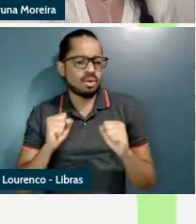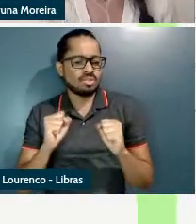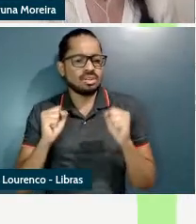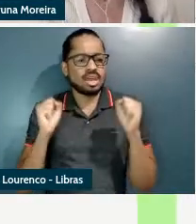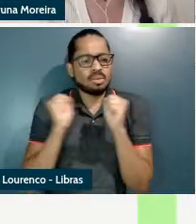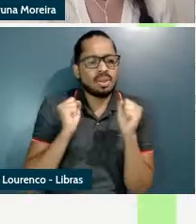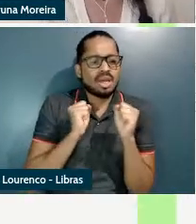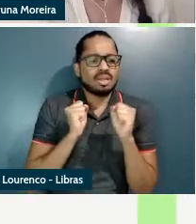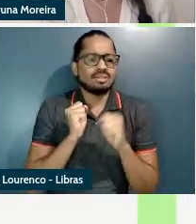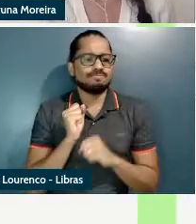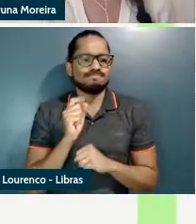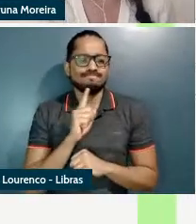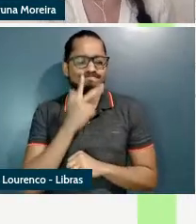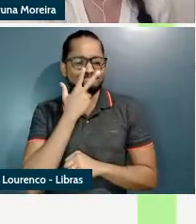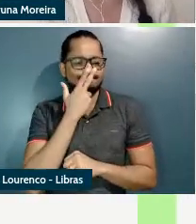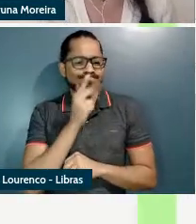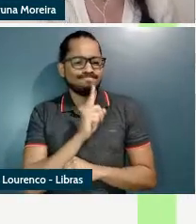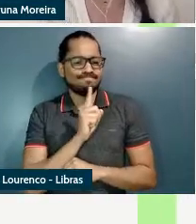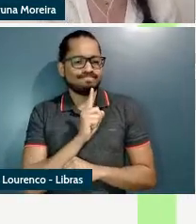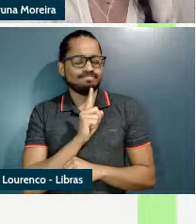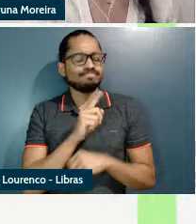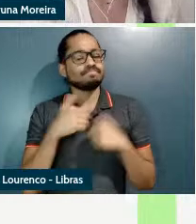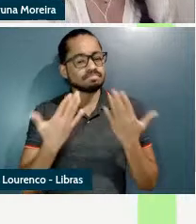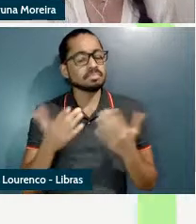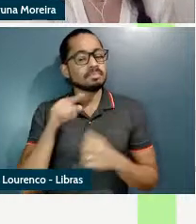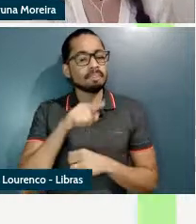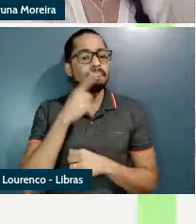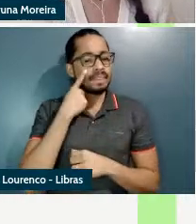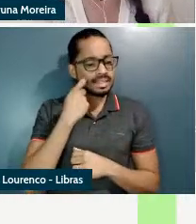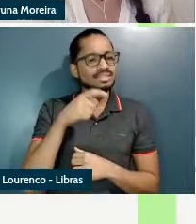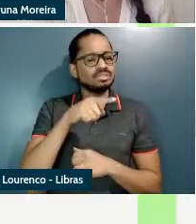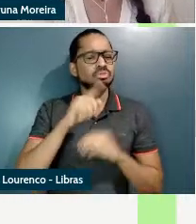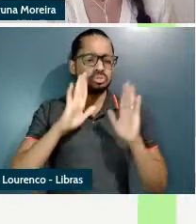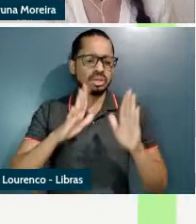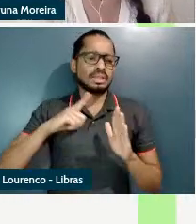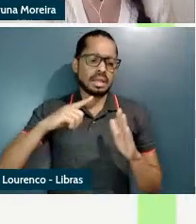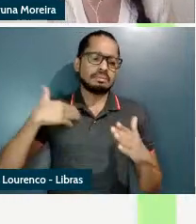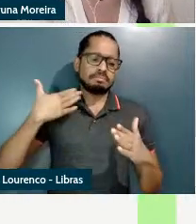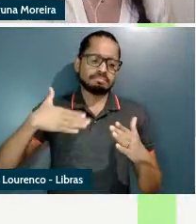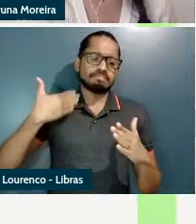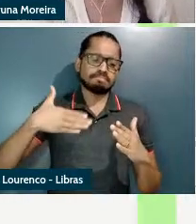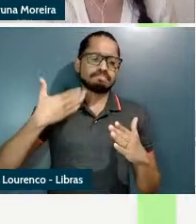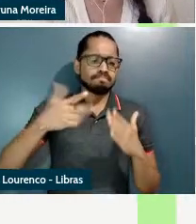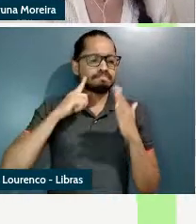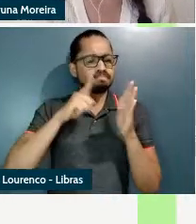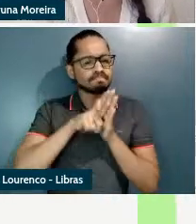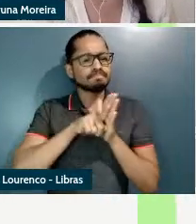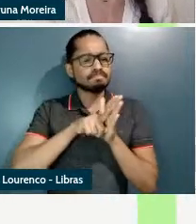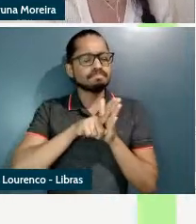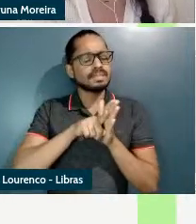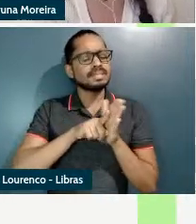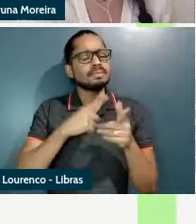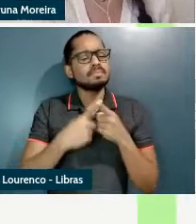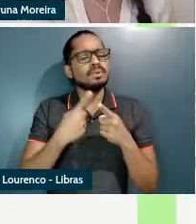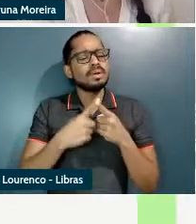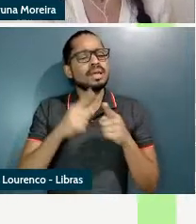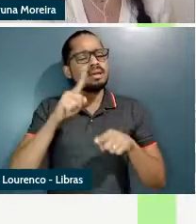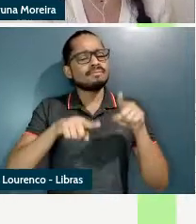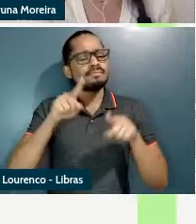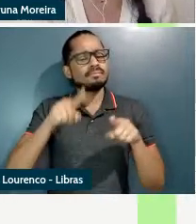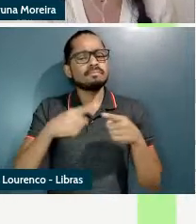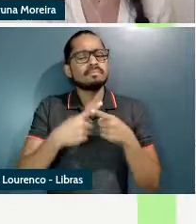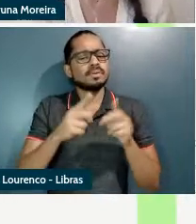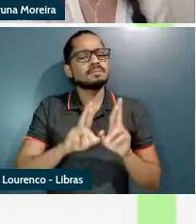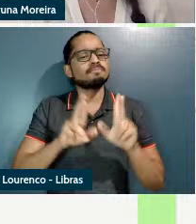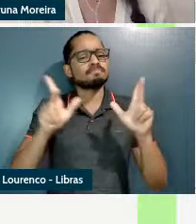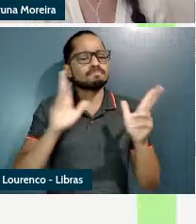paráfrase mais adequada e essa questão ocupou diversos trabalhos que tentaram explicar essa variação e também o comportamento